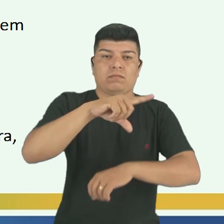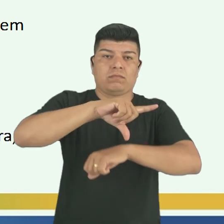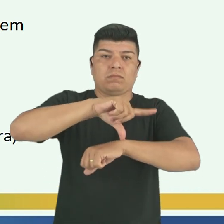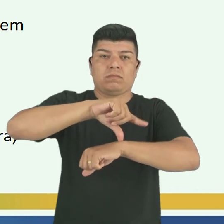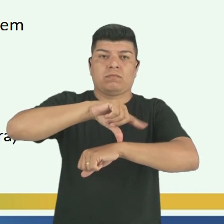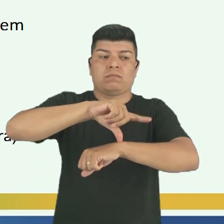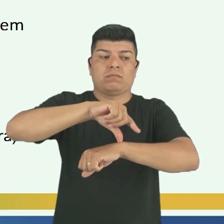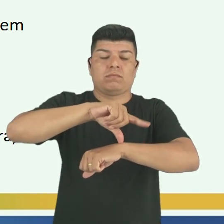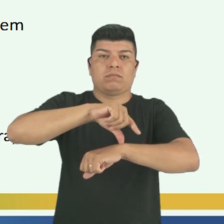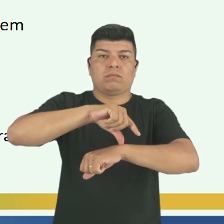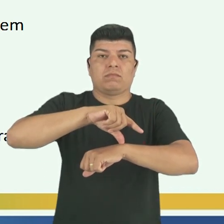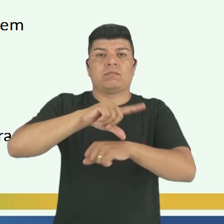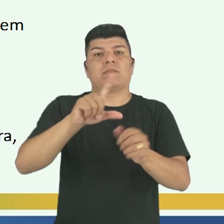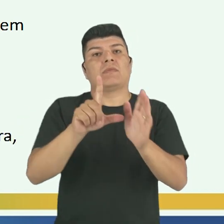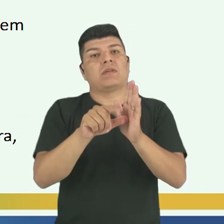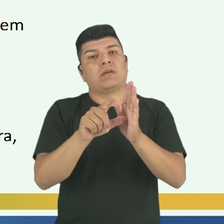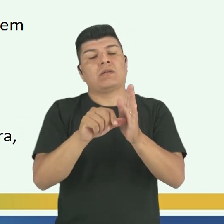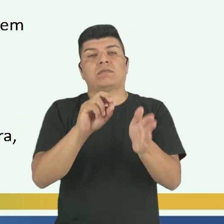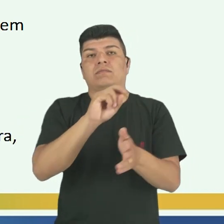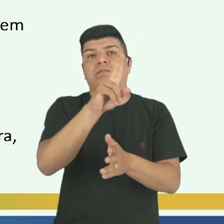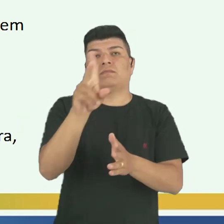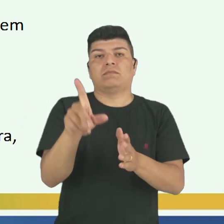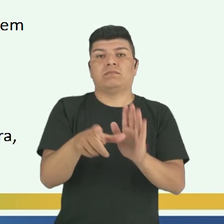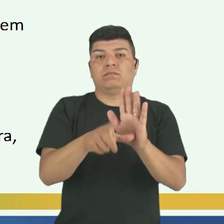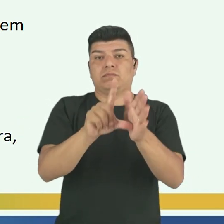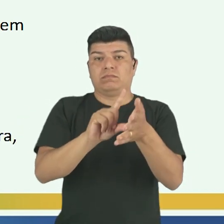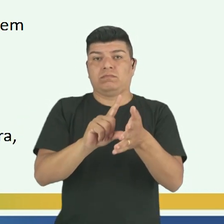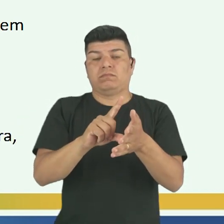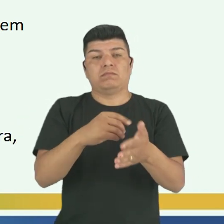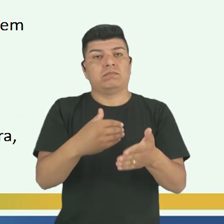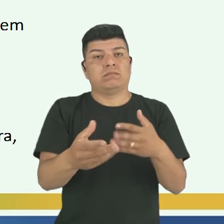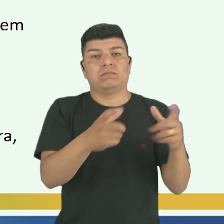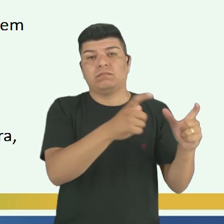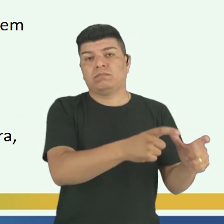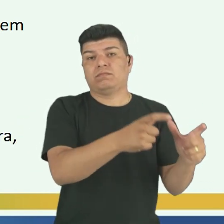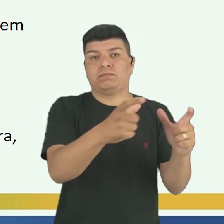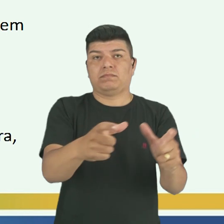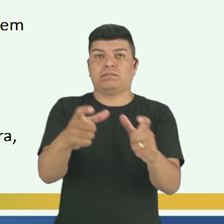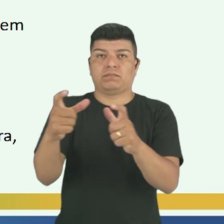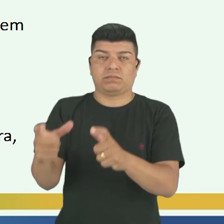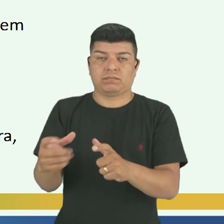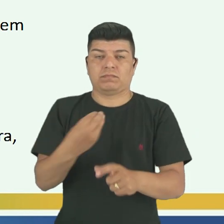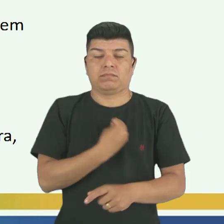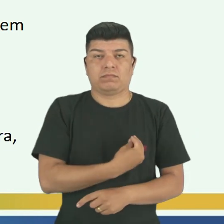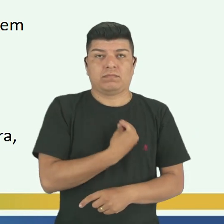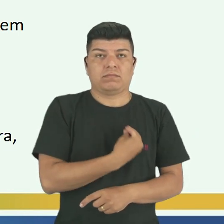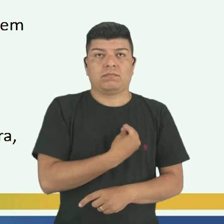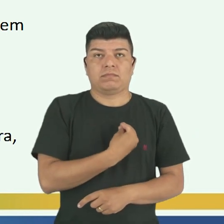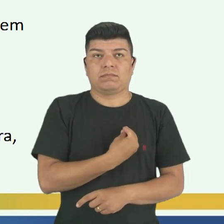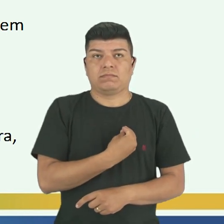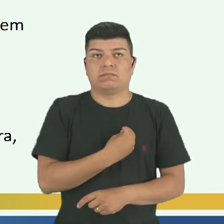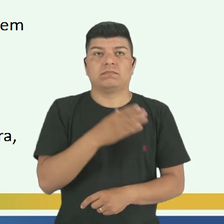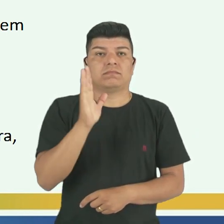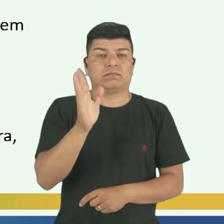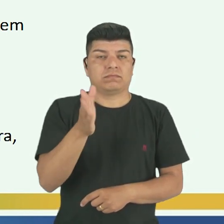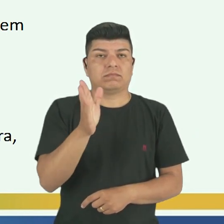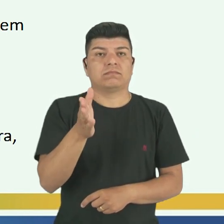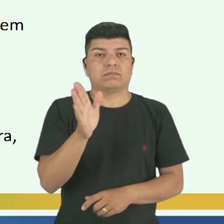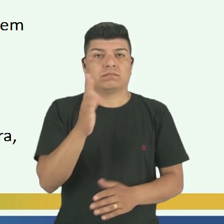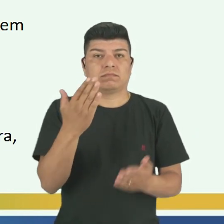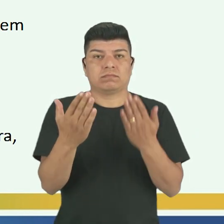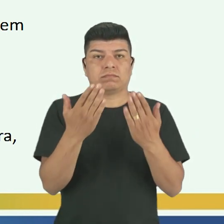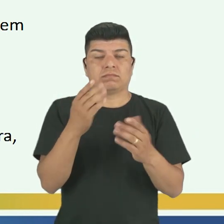hora pode ser atrasado ou adiantado, Depende do lugar que você vai estar. E nós vamos já fazer esse tipo de